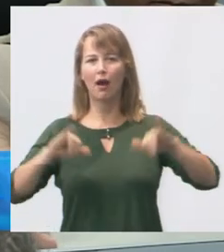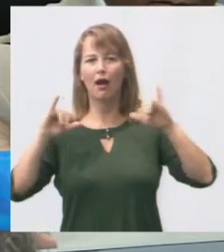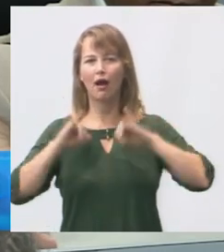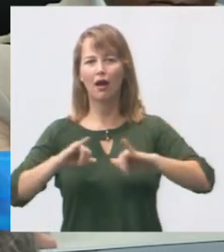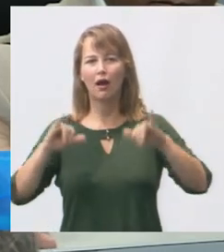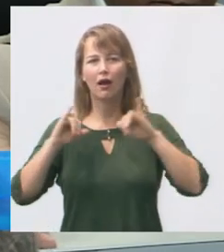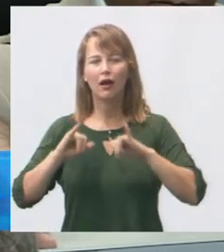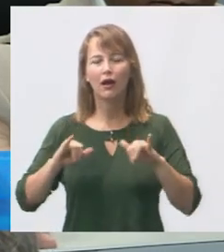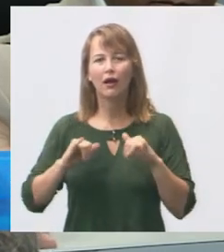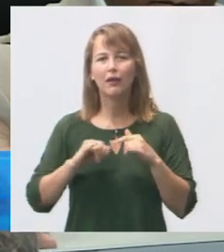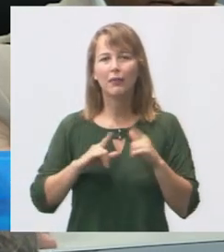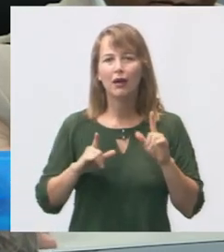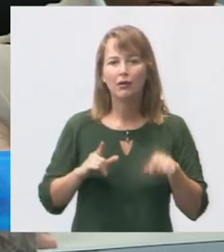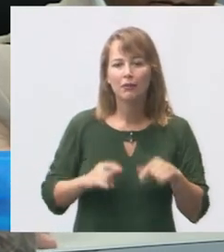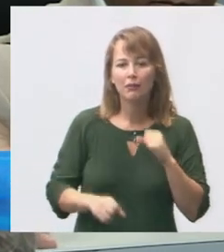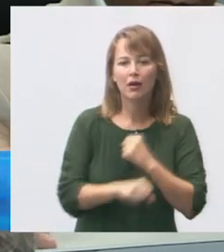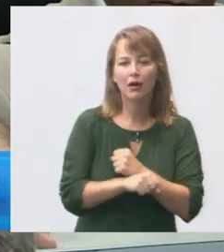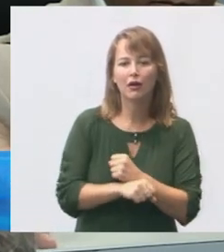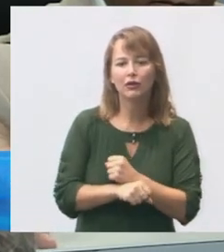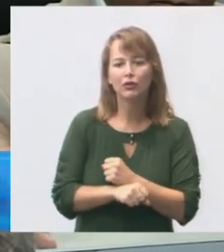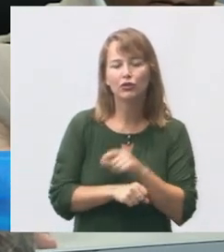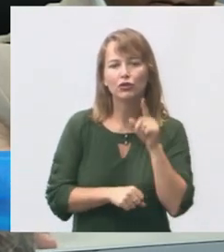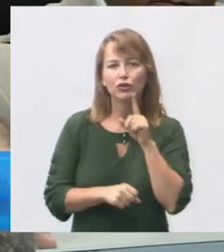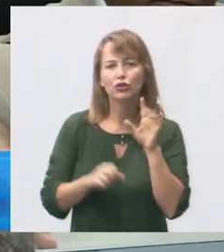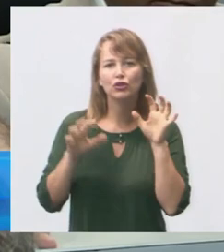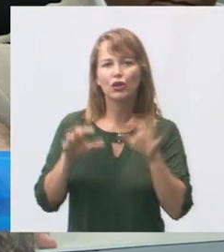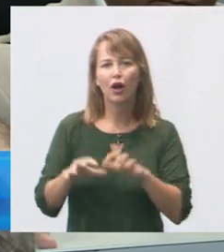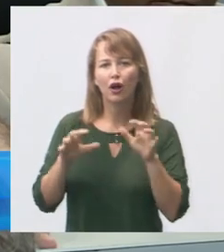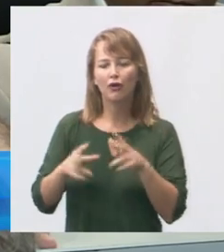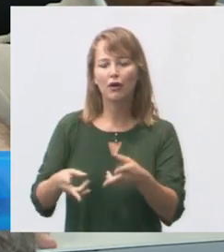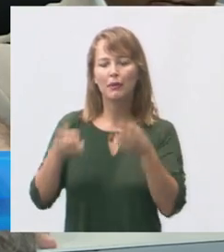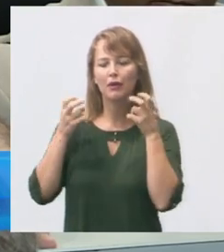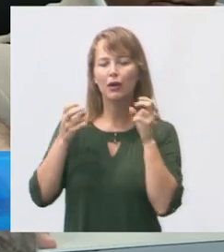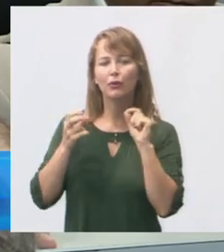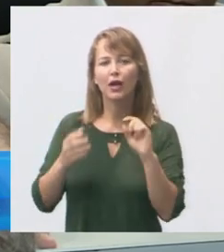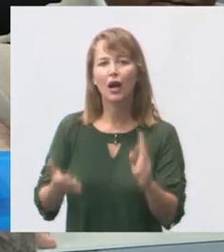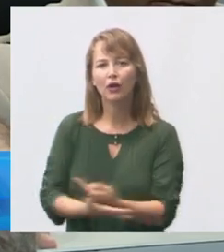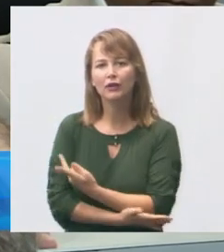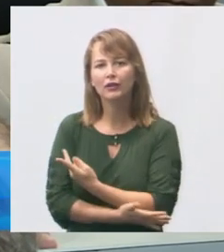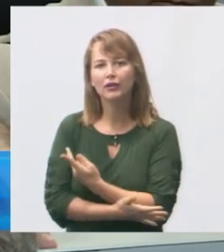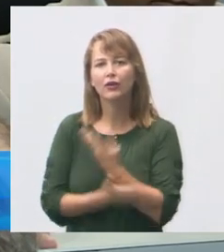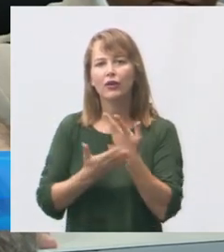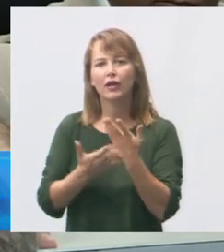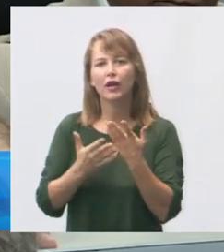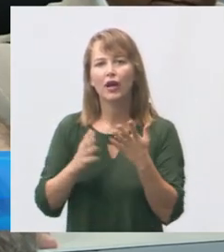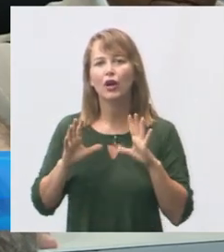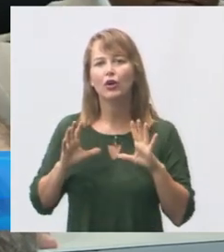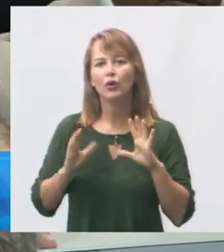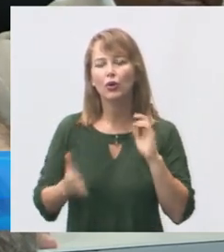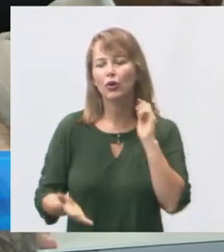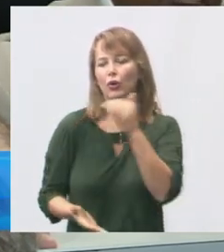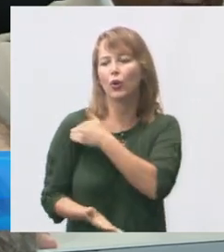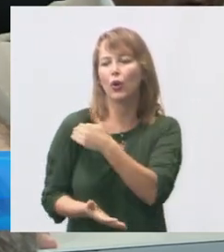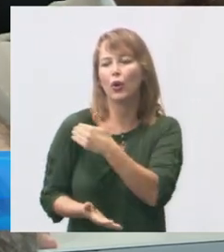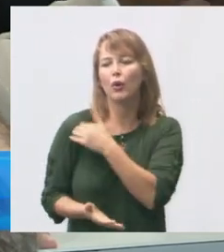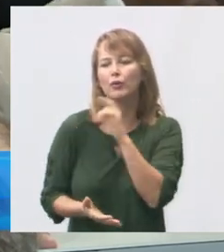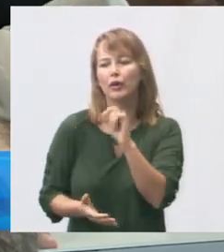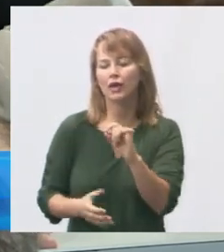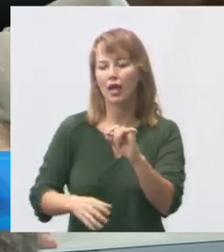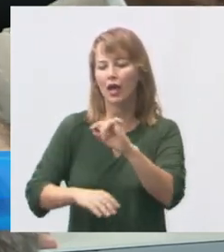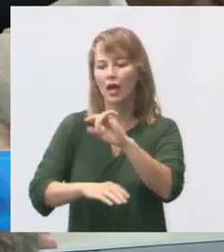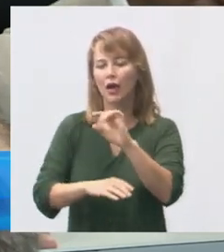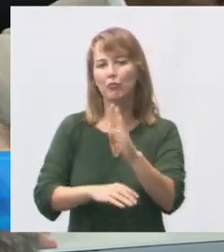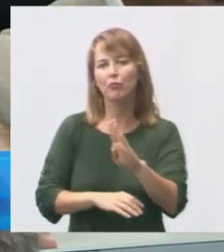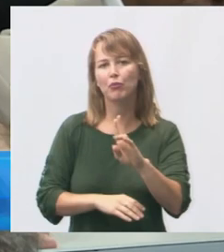aí quando chove a gente vê o que acontece então eu gostaria que essa casa de leis cobrasse a questão dos bueiros inteligentes ou se vai ficar naquela